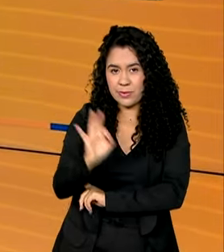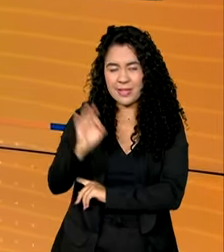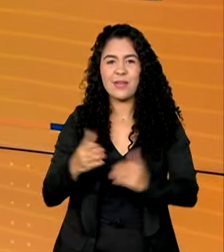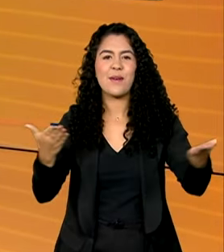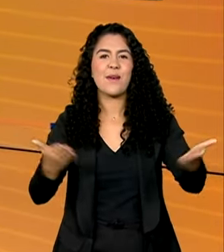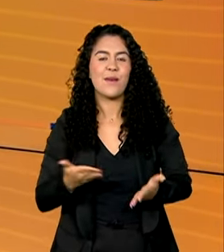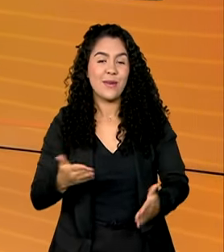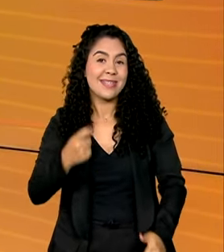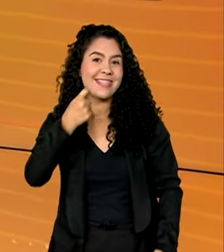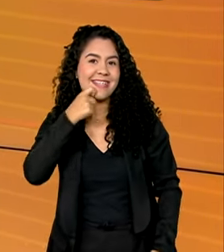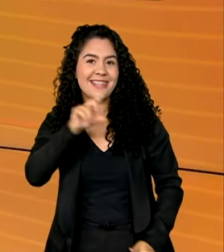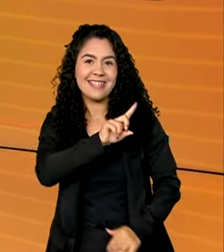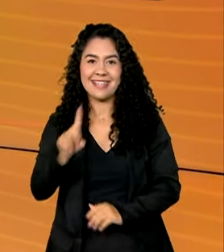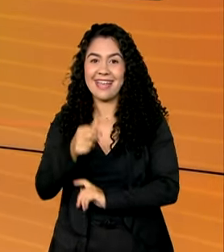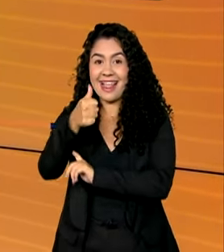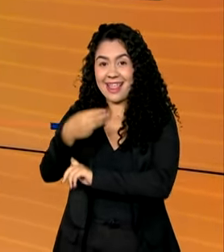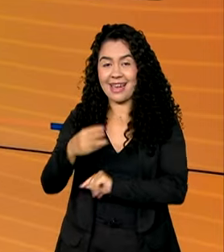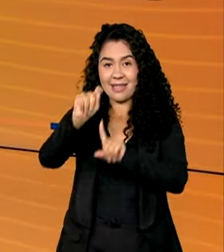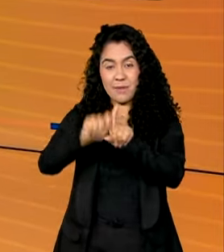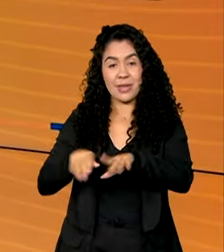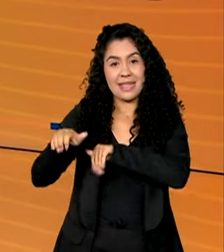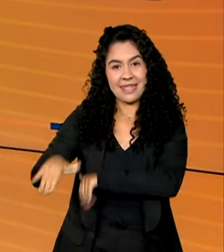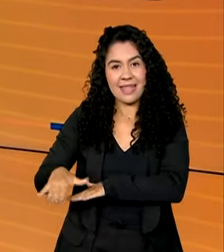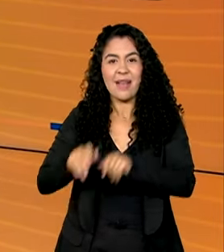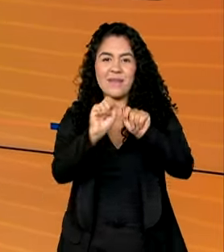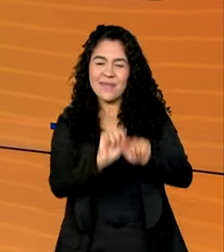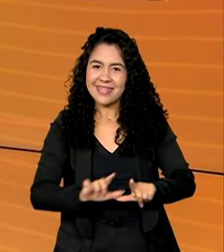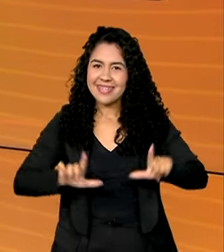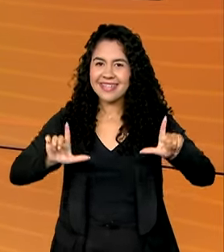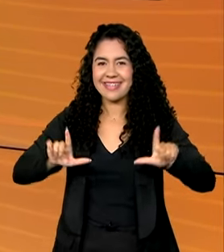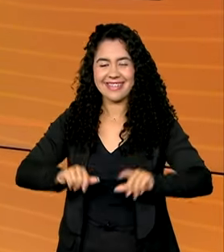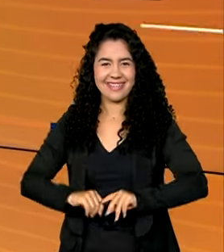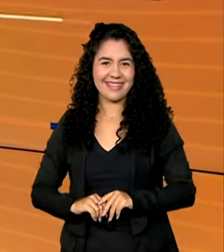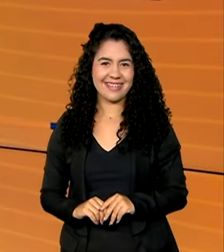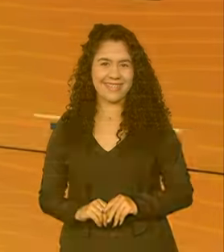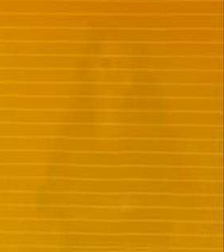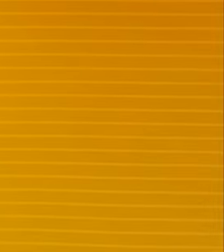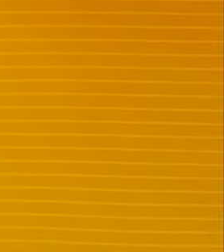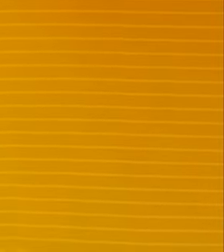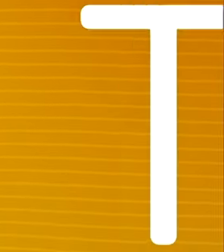Sexta-feira, 13 de setembro, o Brasil em Dia começa agora.